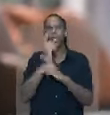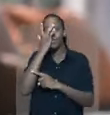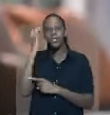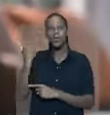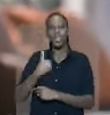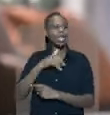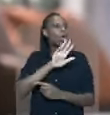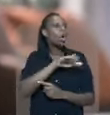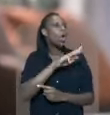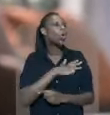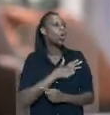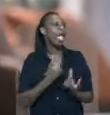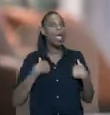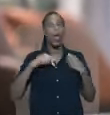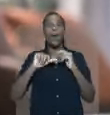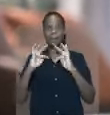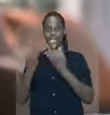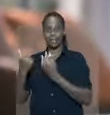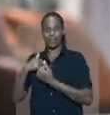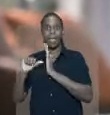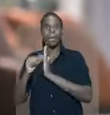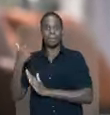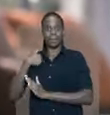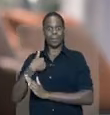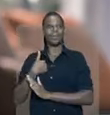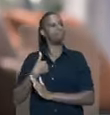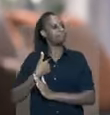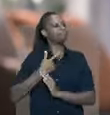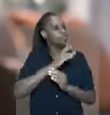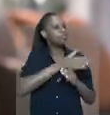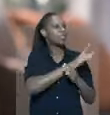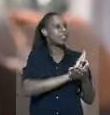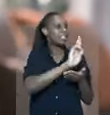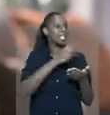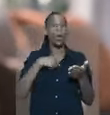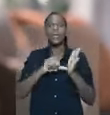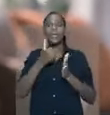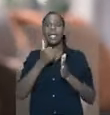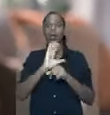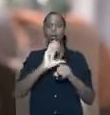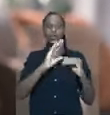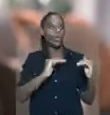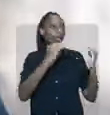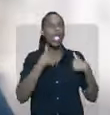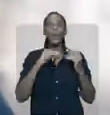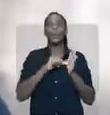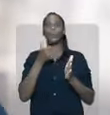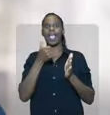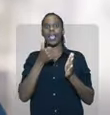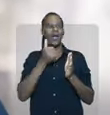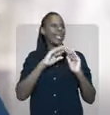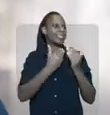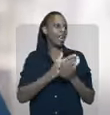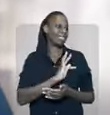pessoa dizendo Ô Lula, eu sou a primeira pessoa da minha família a ter uma faculdade. Eu sou a primeira a ter um curso superior. Eu sou